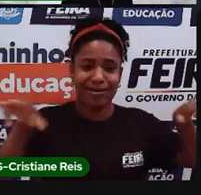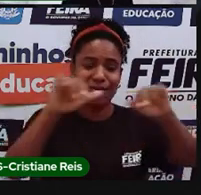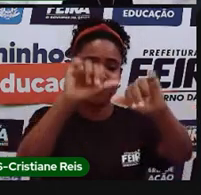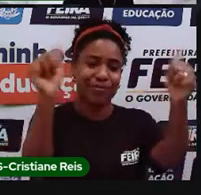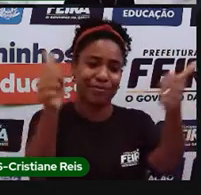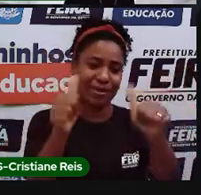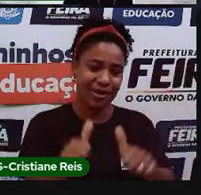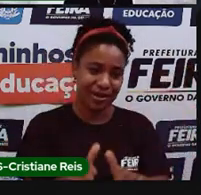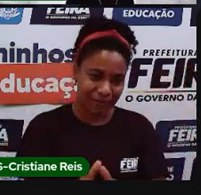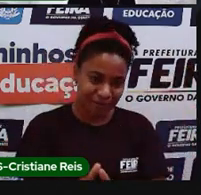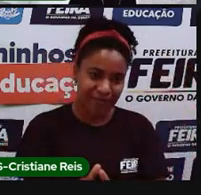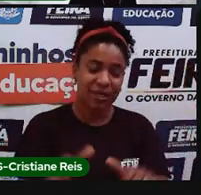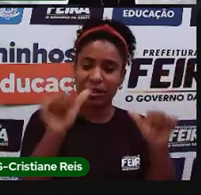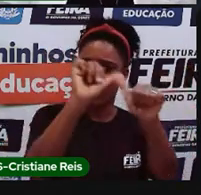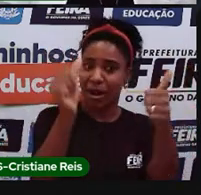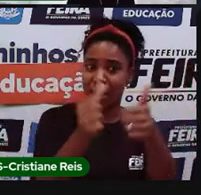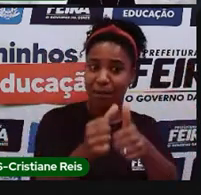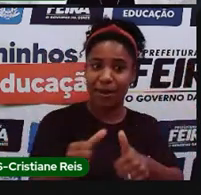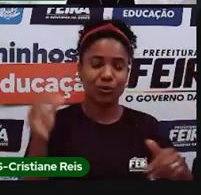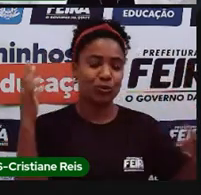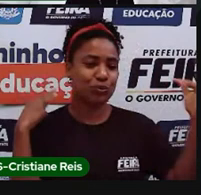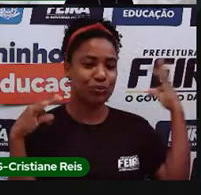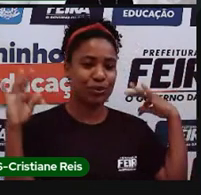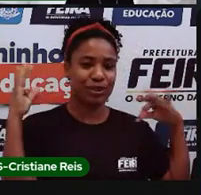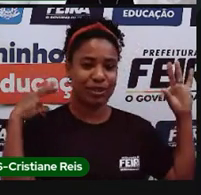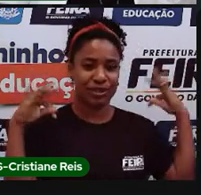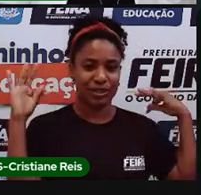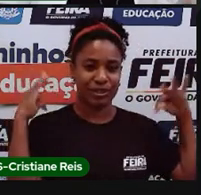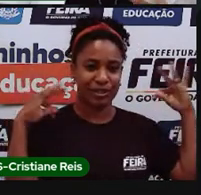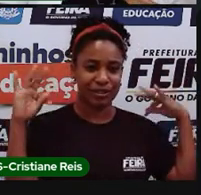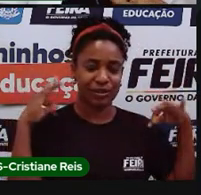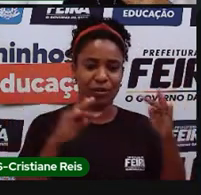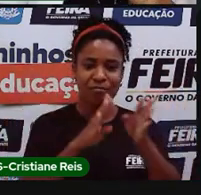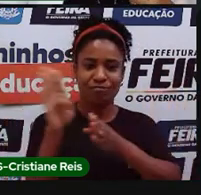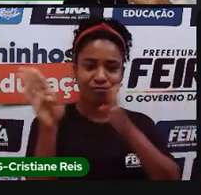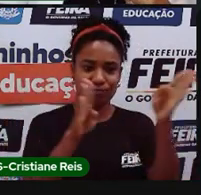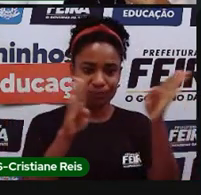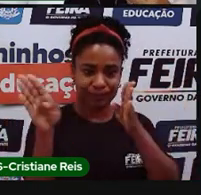Até mapas turísticos, nós temos também mostrando, né, os pontos